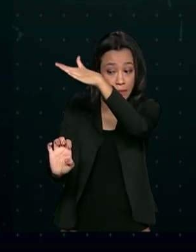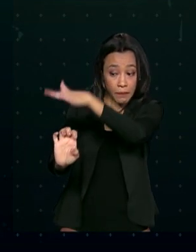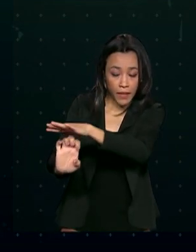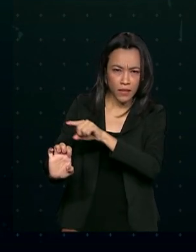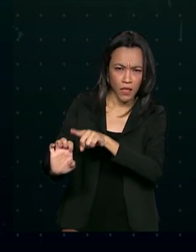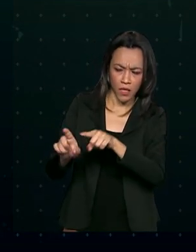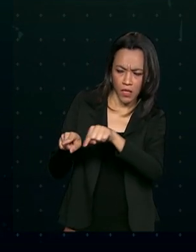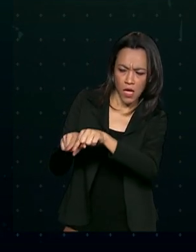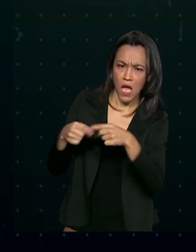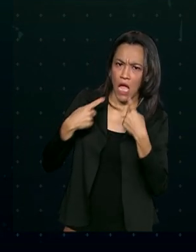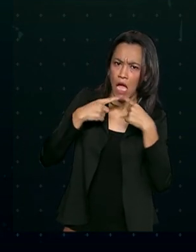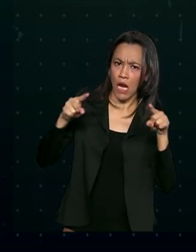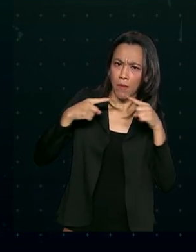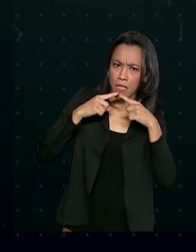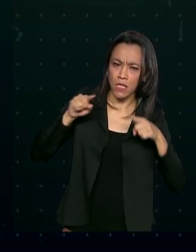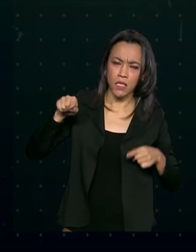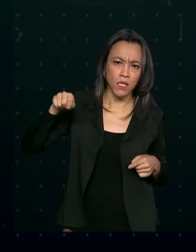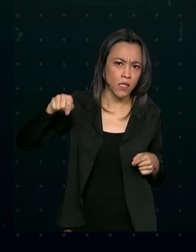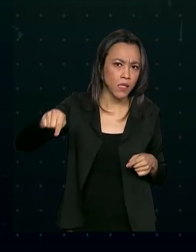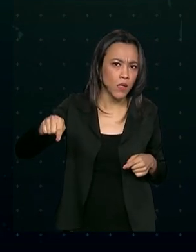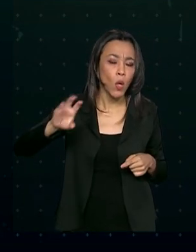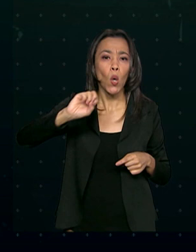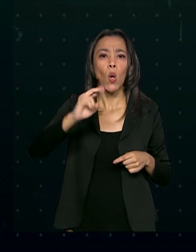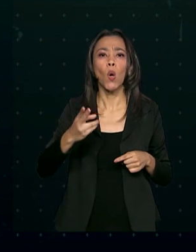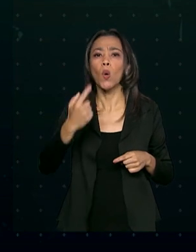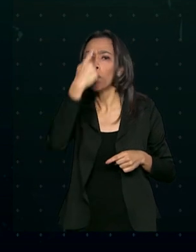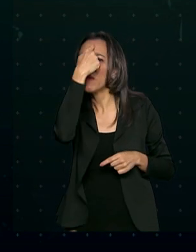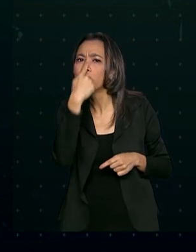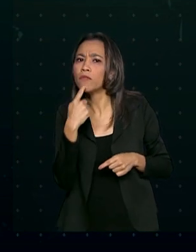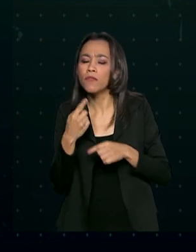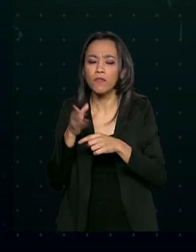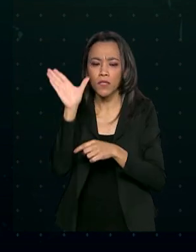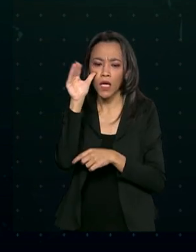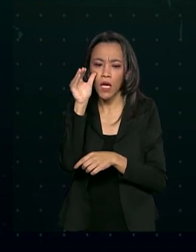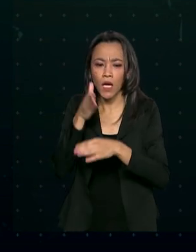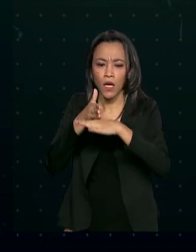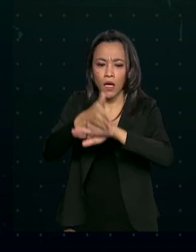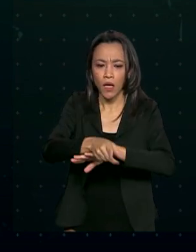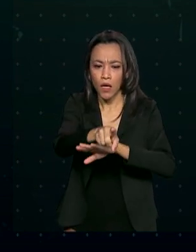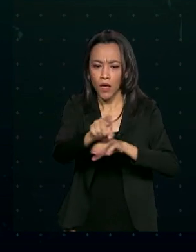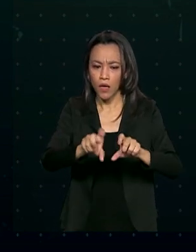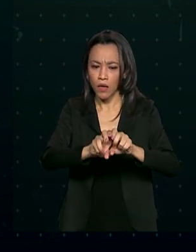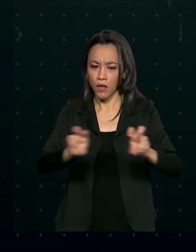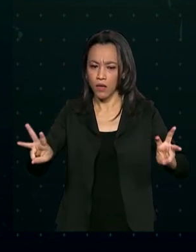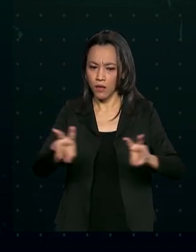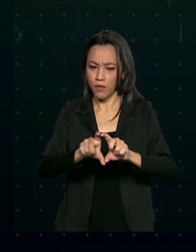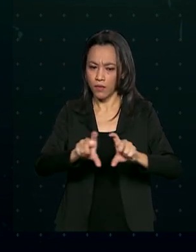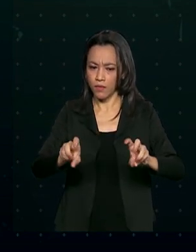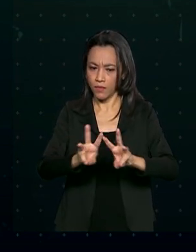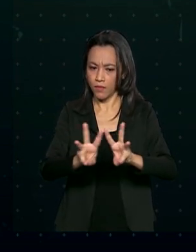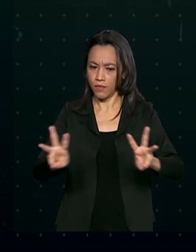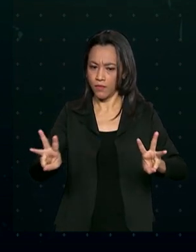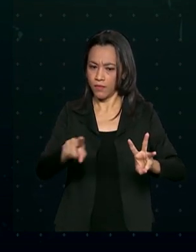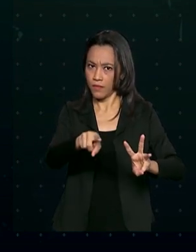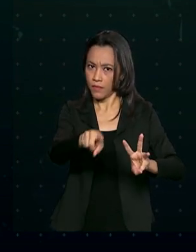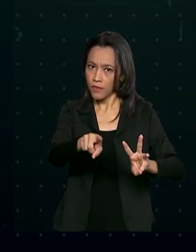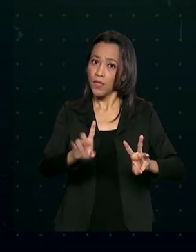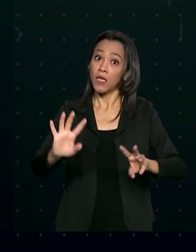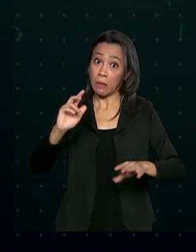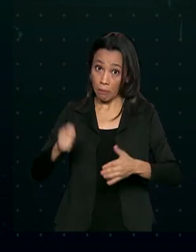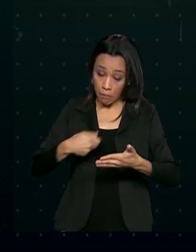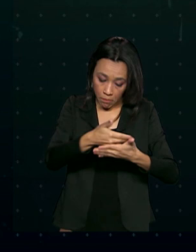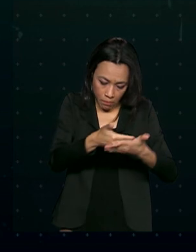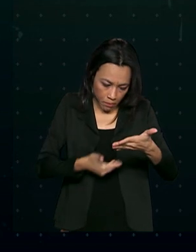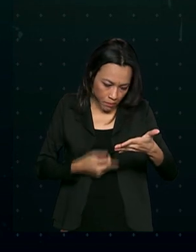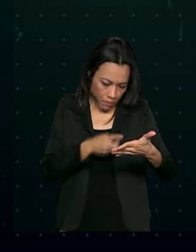reclamação registrada ou consulte o perfil em consumidor.gov.br. E ao pagar o